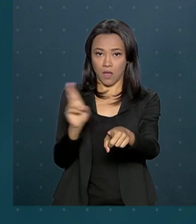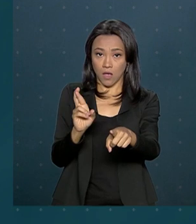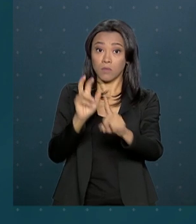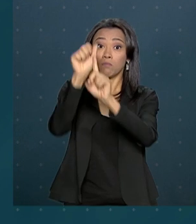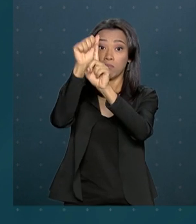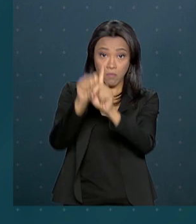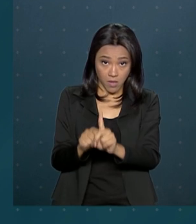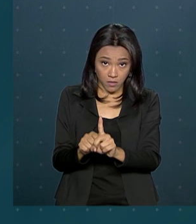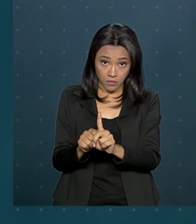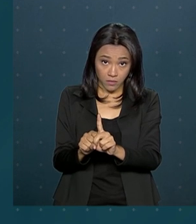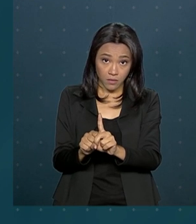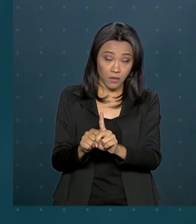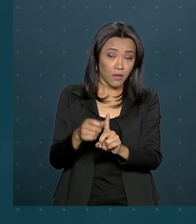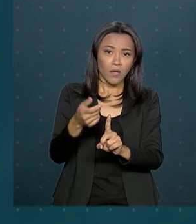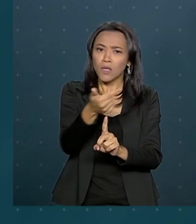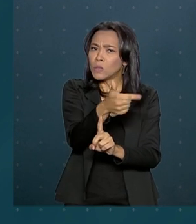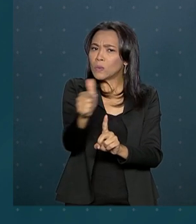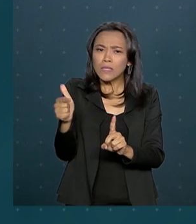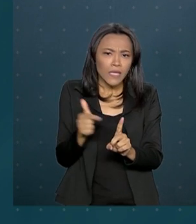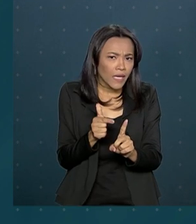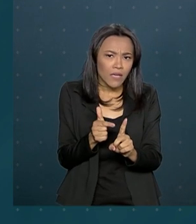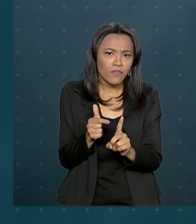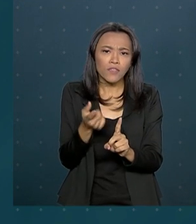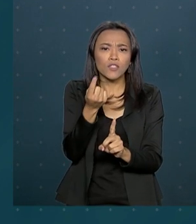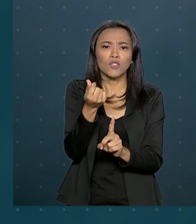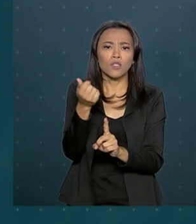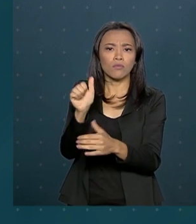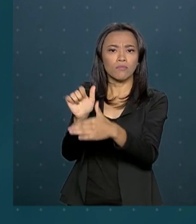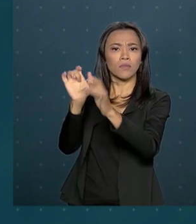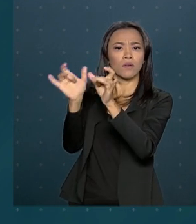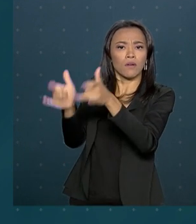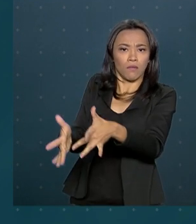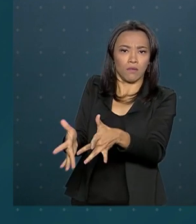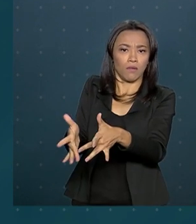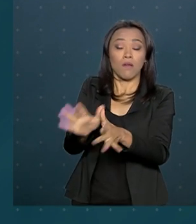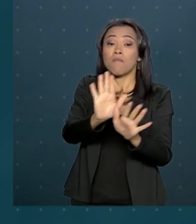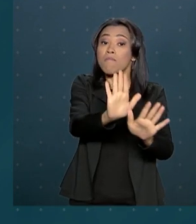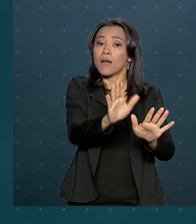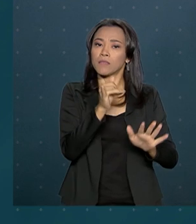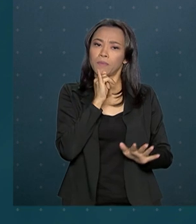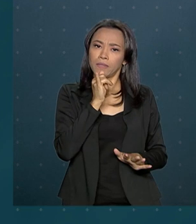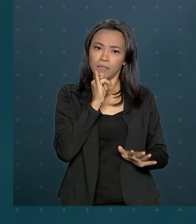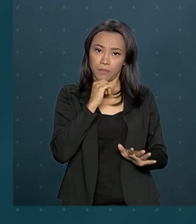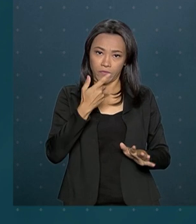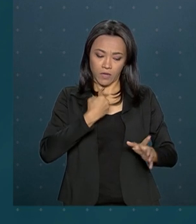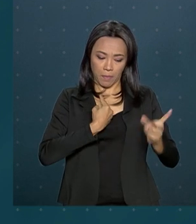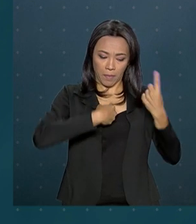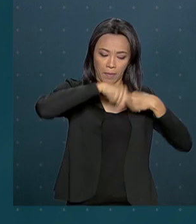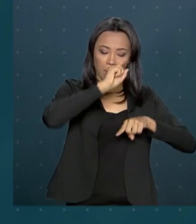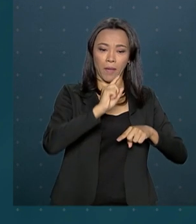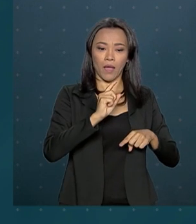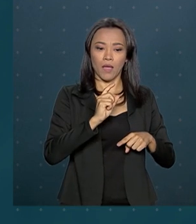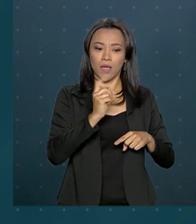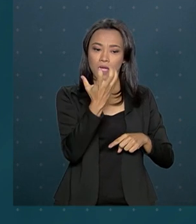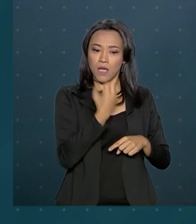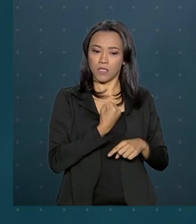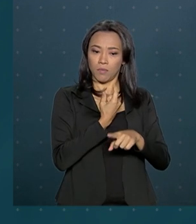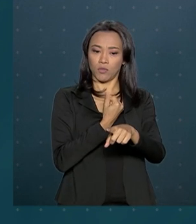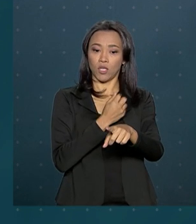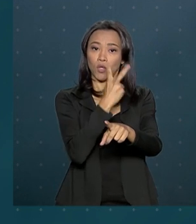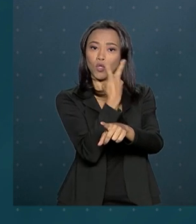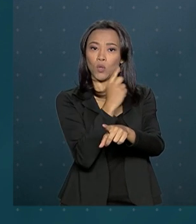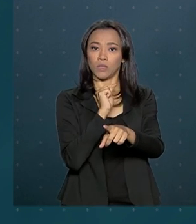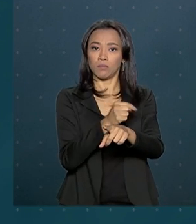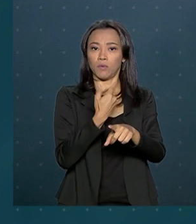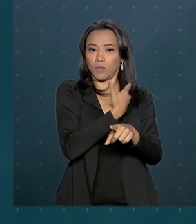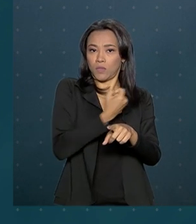por mês não teve nenhum valor retido na fonte. Mas vamos supor que ele foi promovido e passou a receber R$ 2